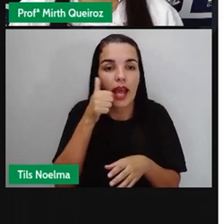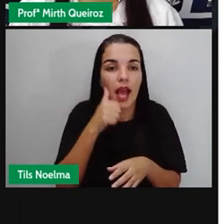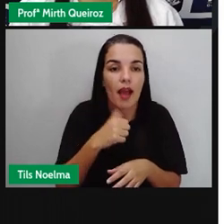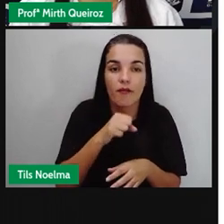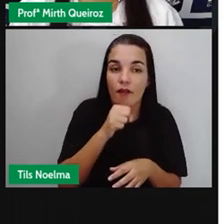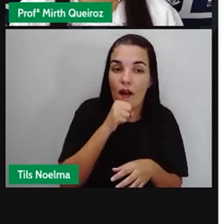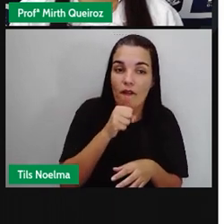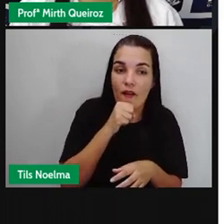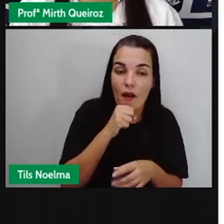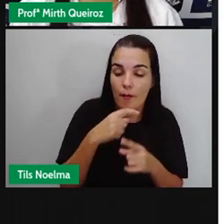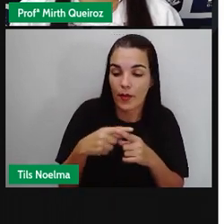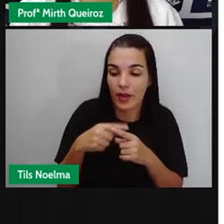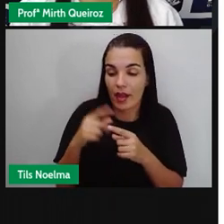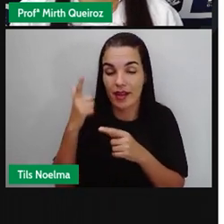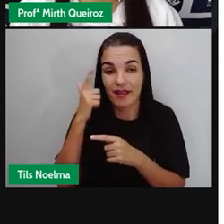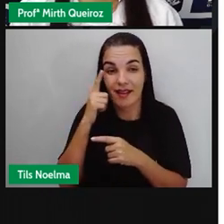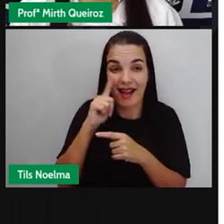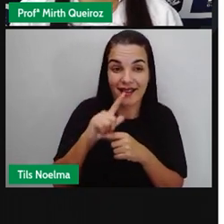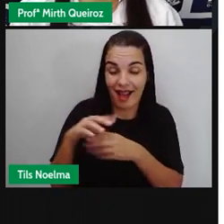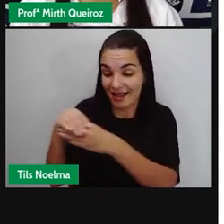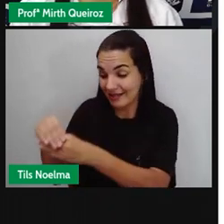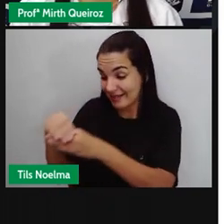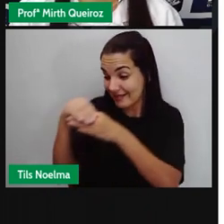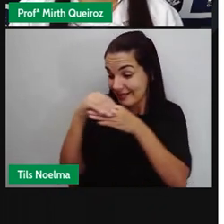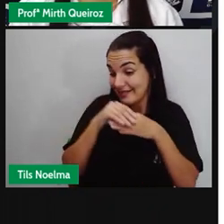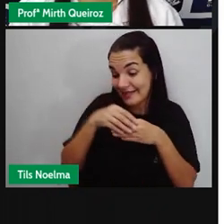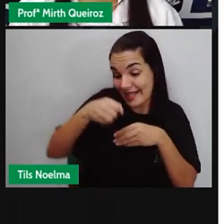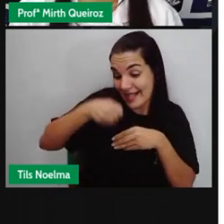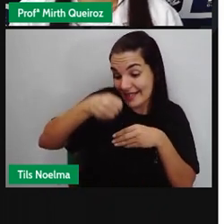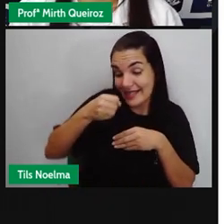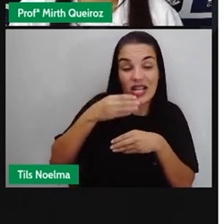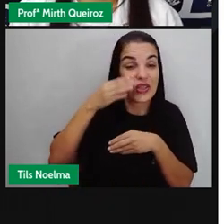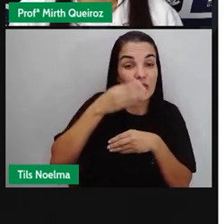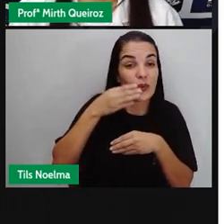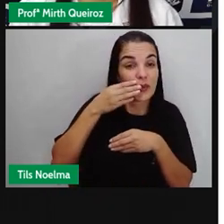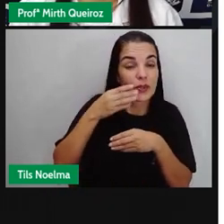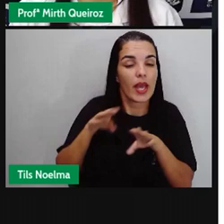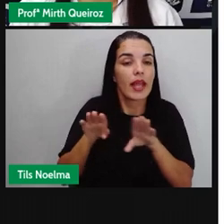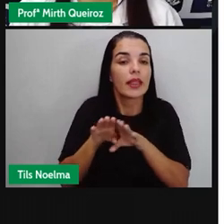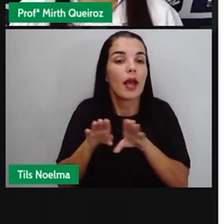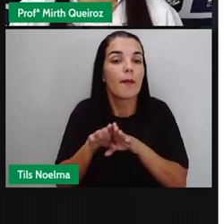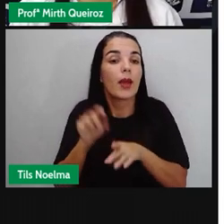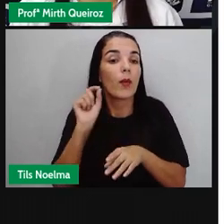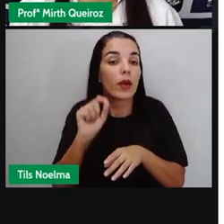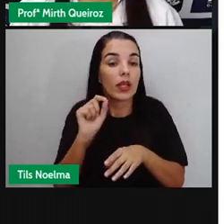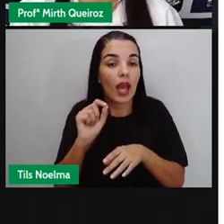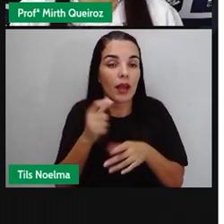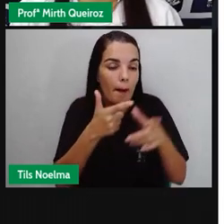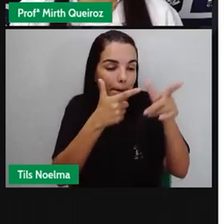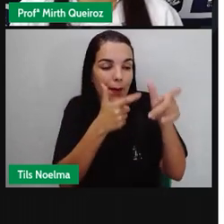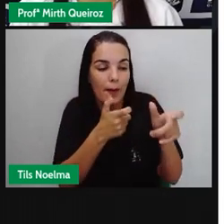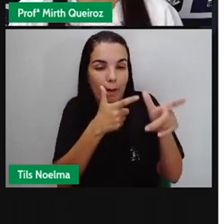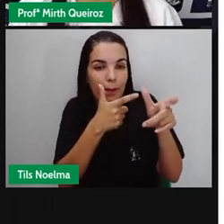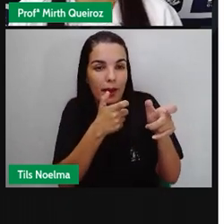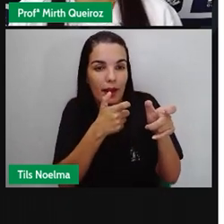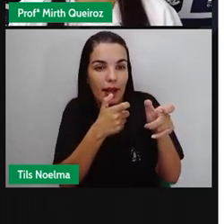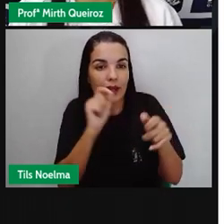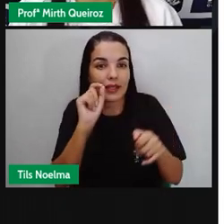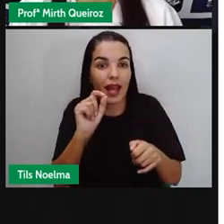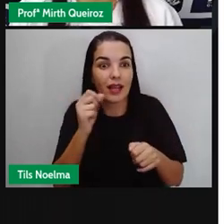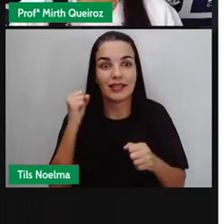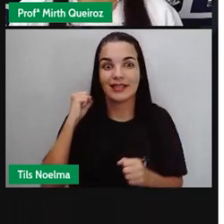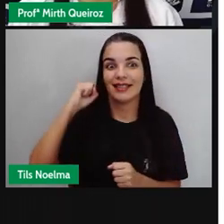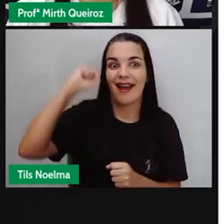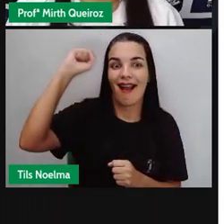Os doces da Chapeuzinho vermelho E o caçador, que é o herói da história Que salva a